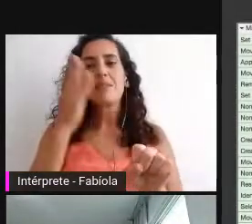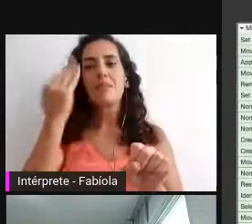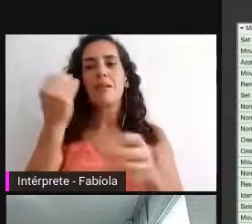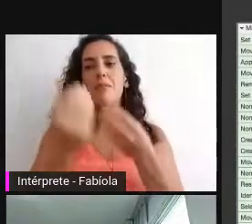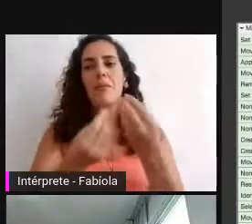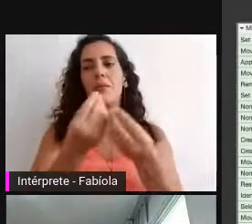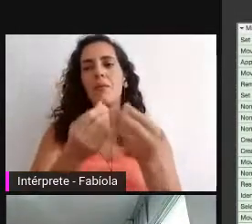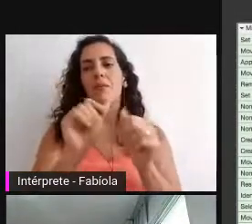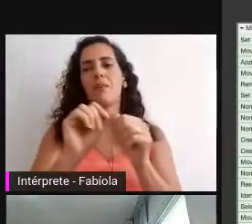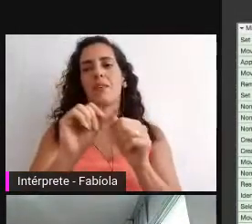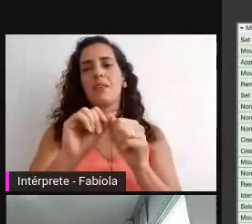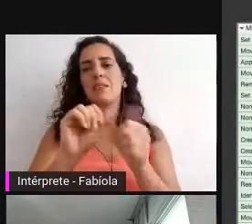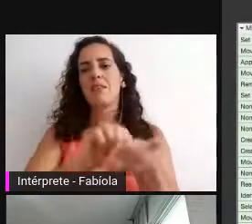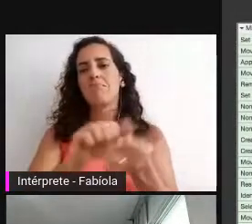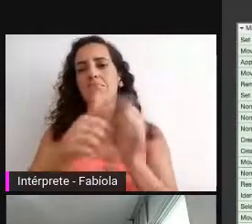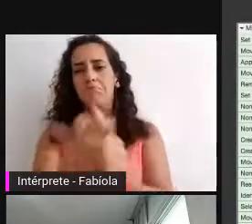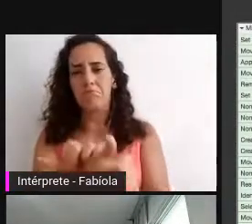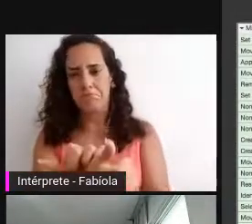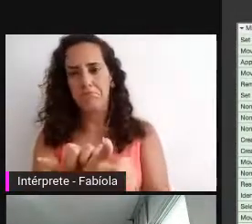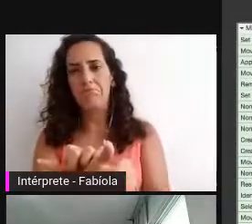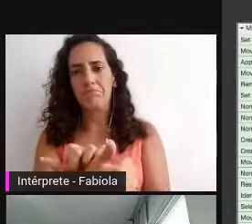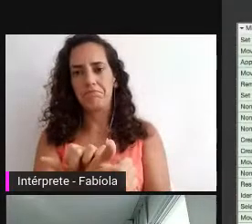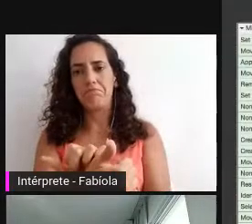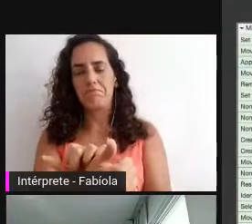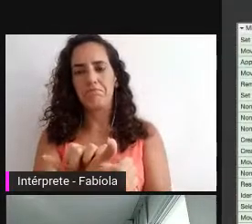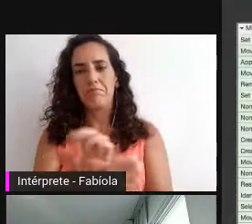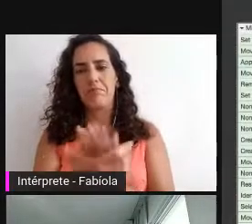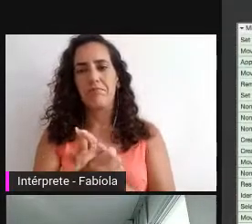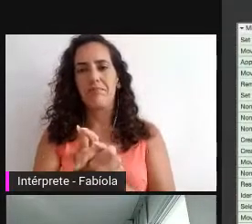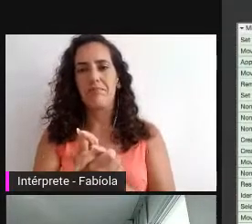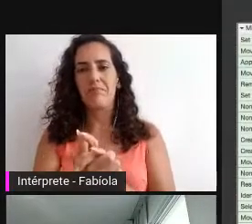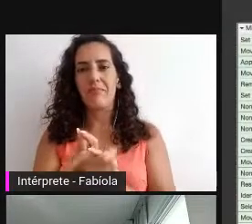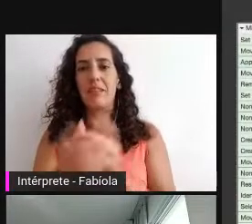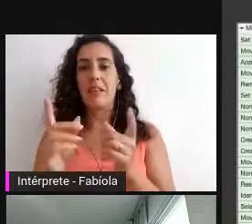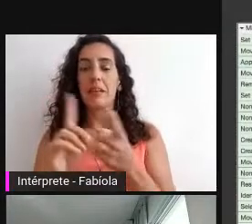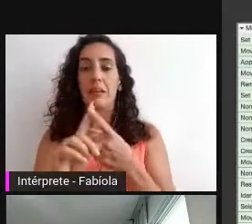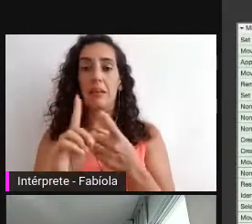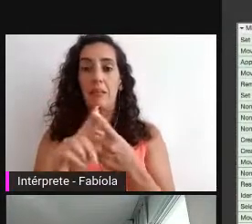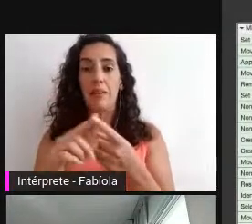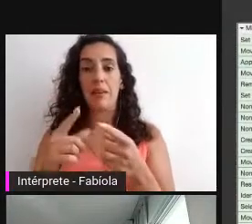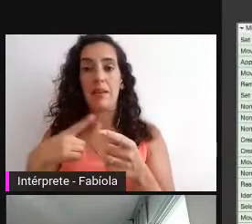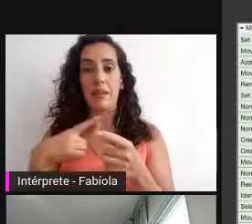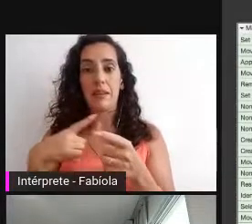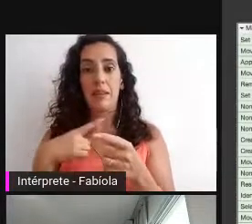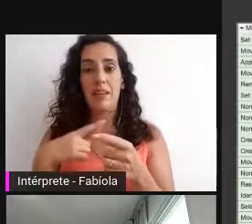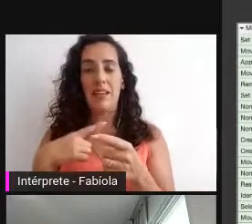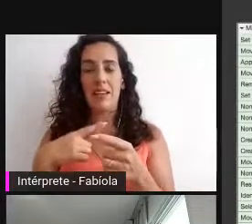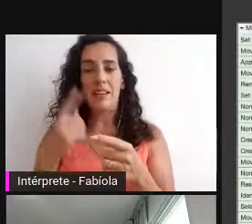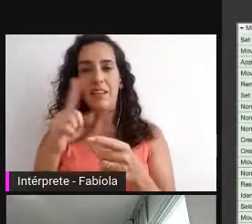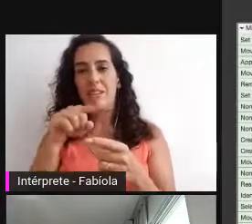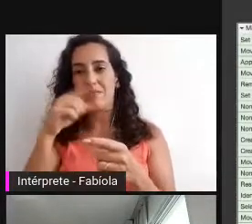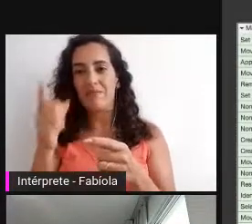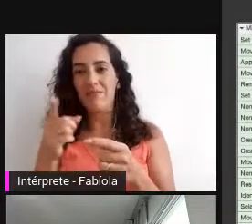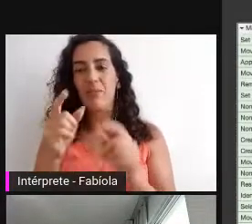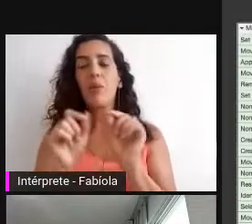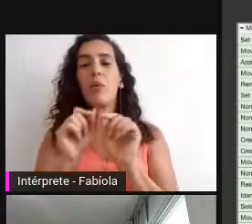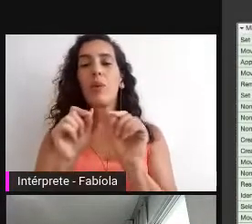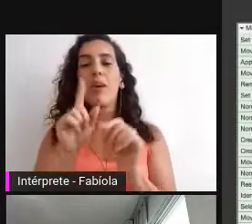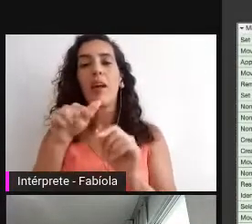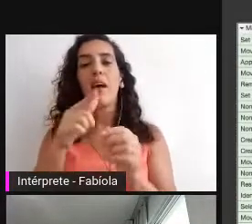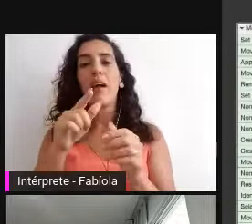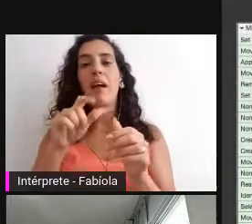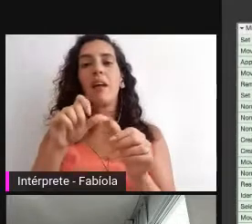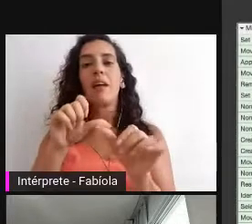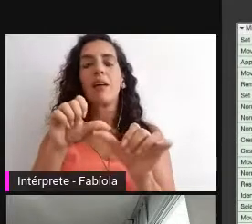repositório digital confiável. Vejam que a direita dessa imagem que eu estou compartilhando é uma conversão de